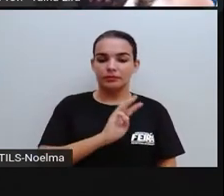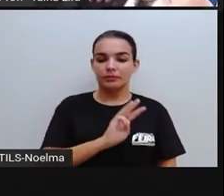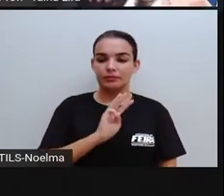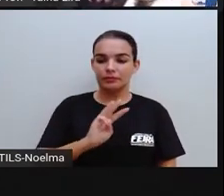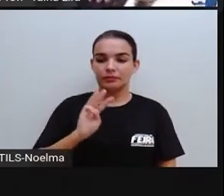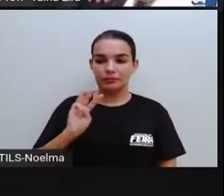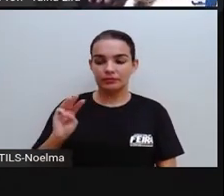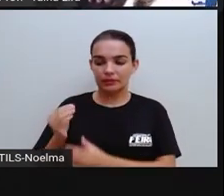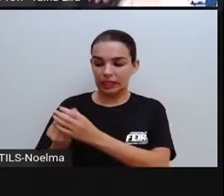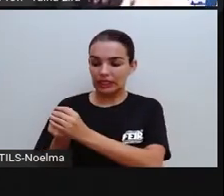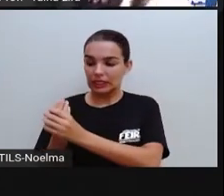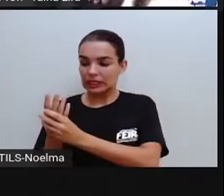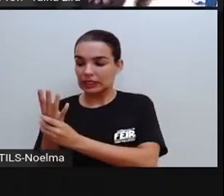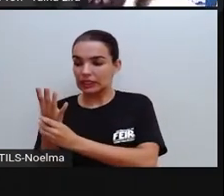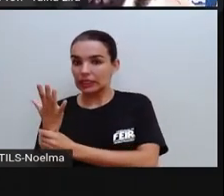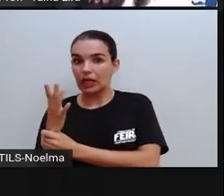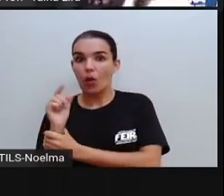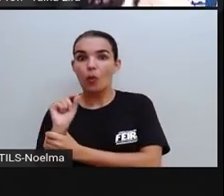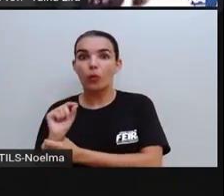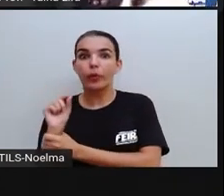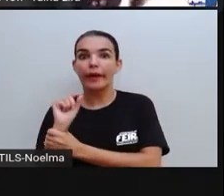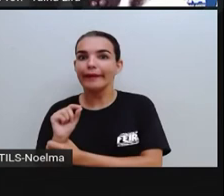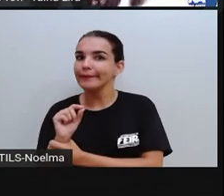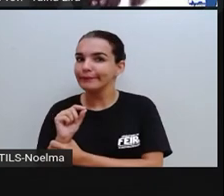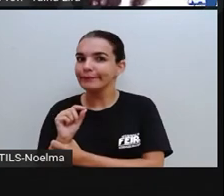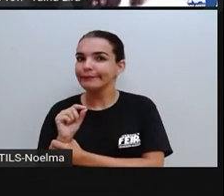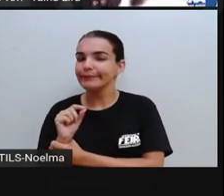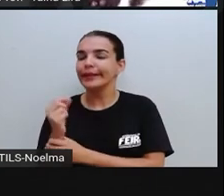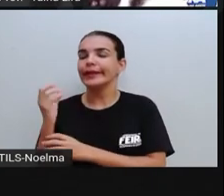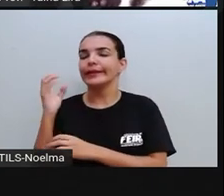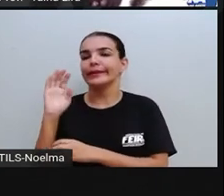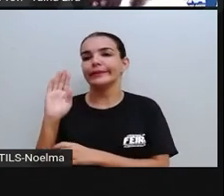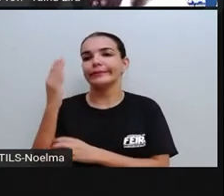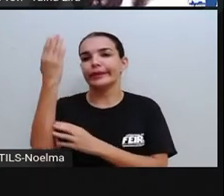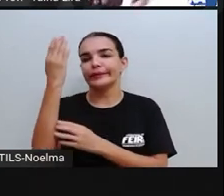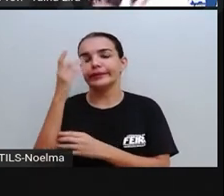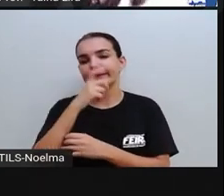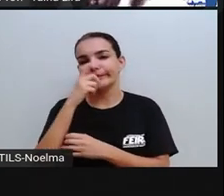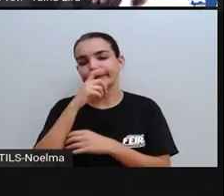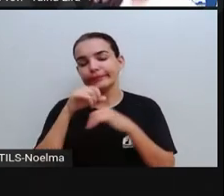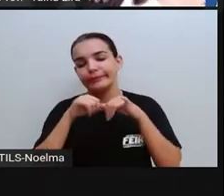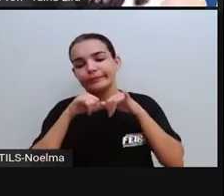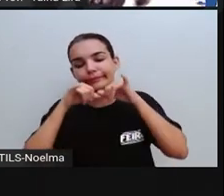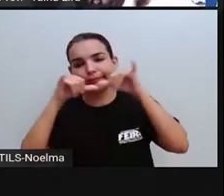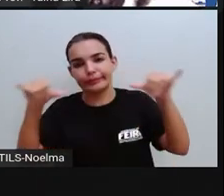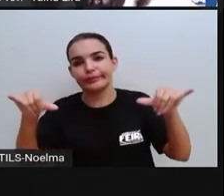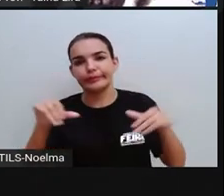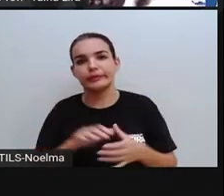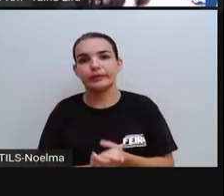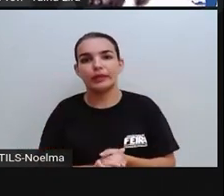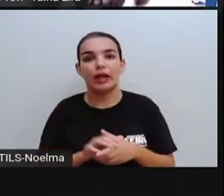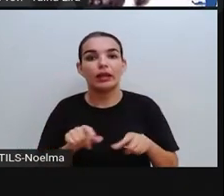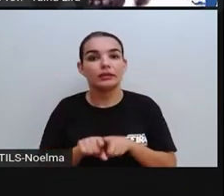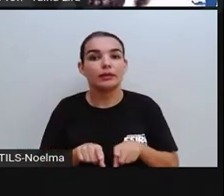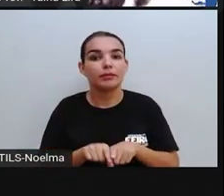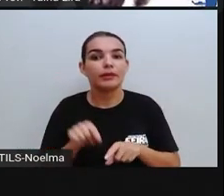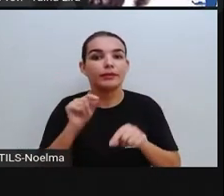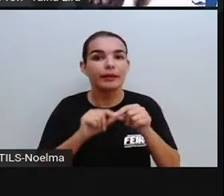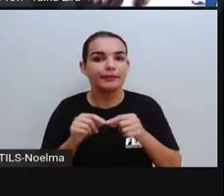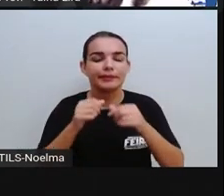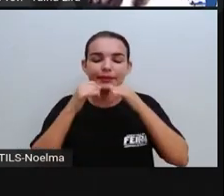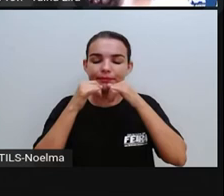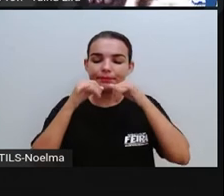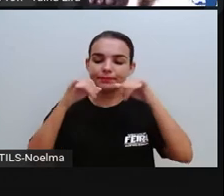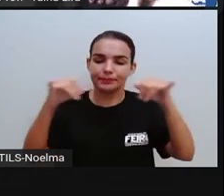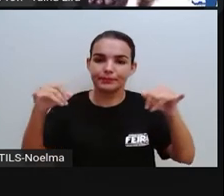criam, né, que são especializados até mesmo em criar fake news, onde você entra e cria uma fake news, tá?